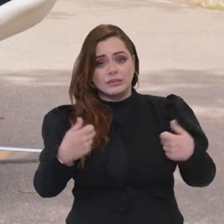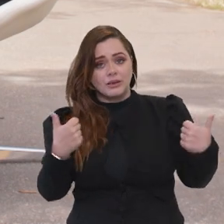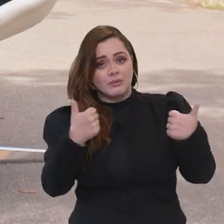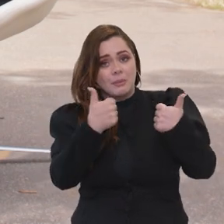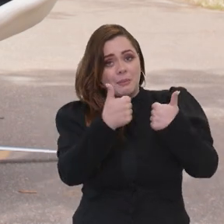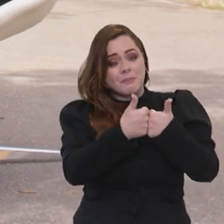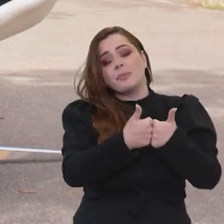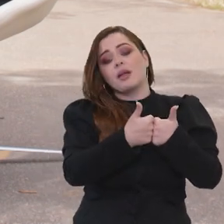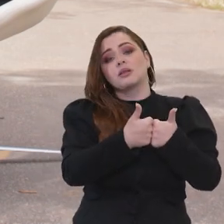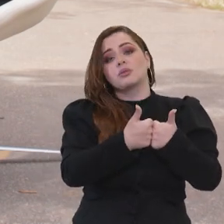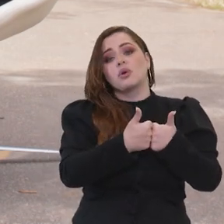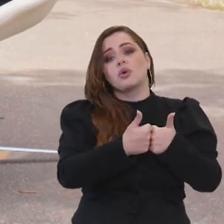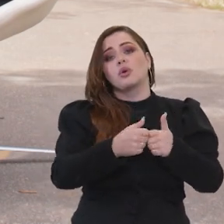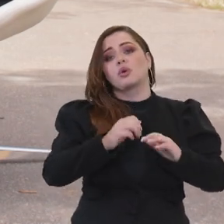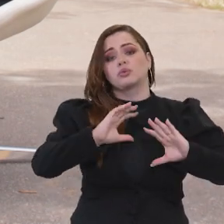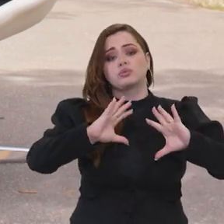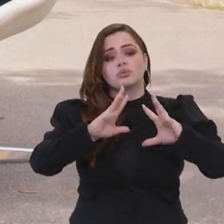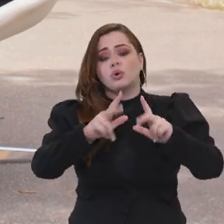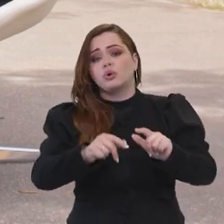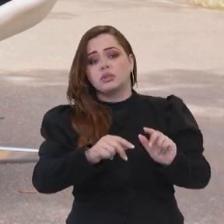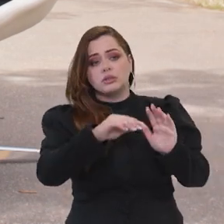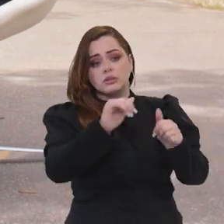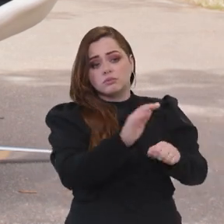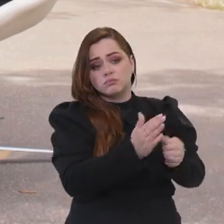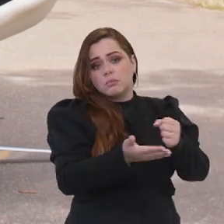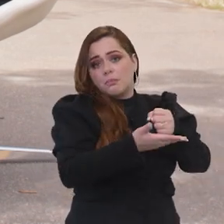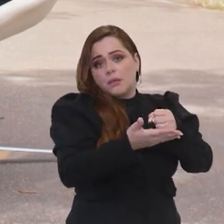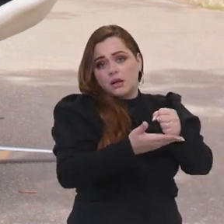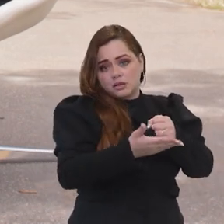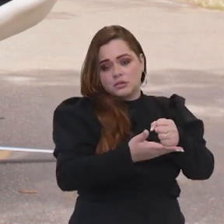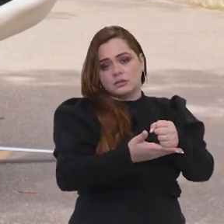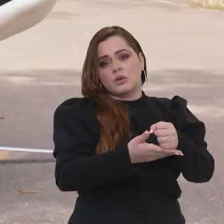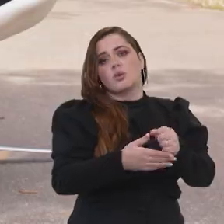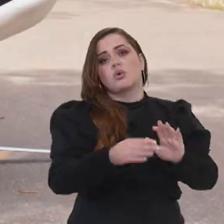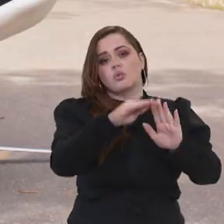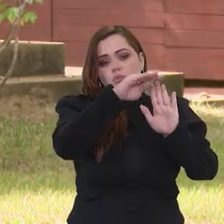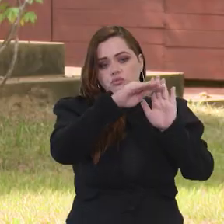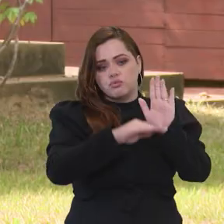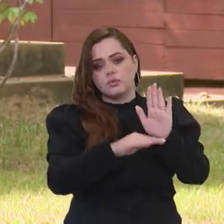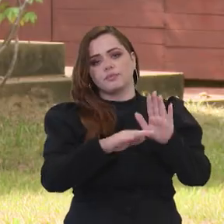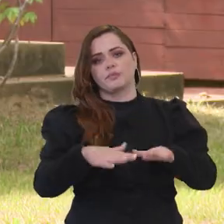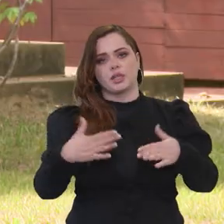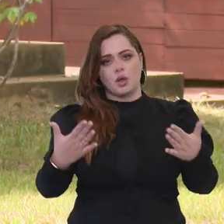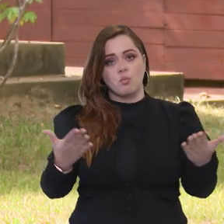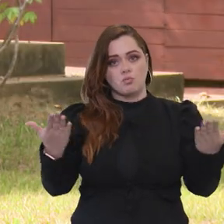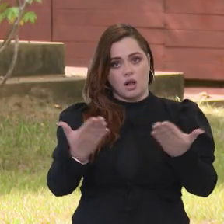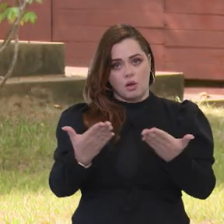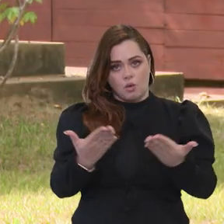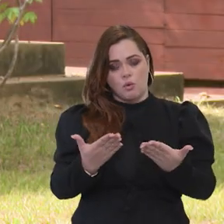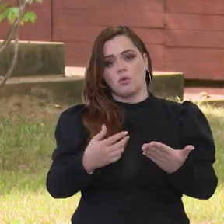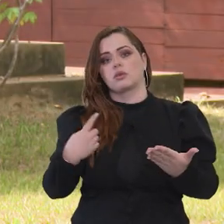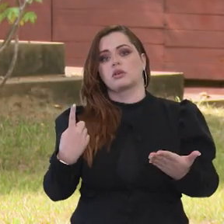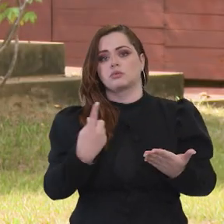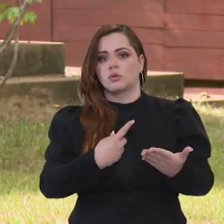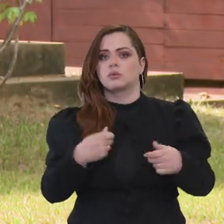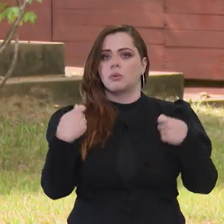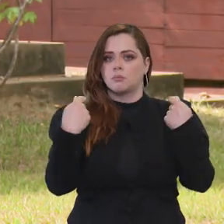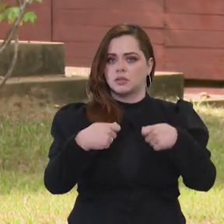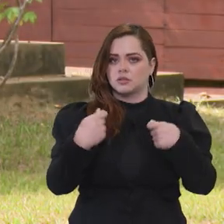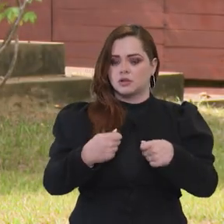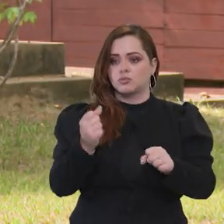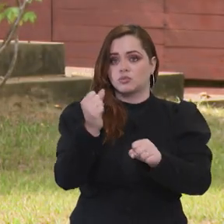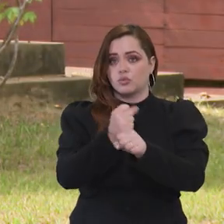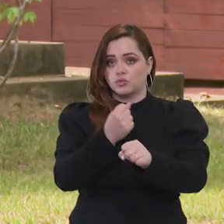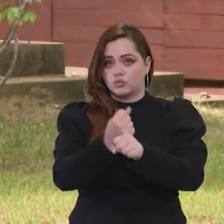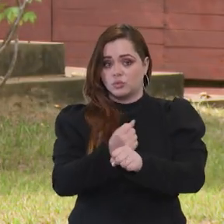do Minha Casa Minha Vida toda essa infraestrutura. Então, agora, a nossa exigência é que o